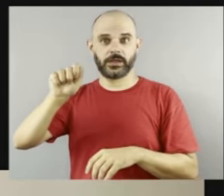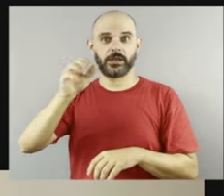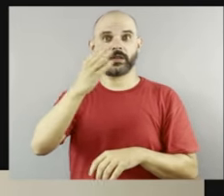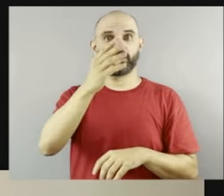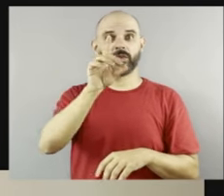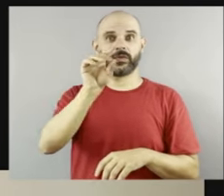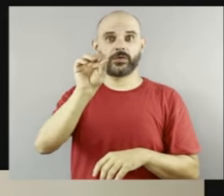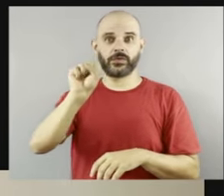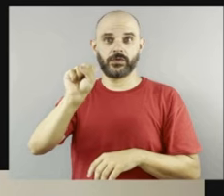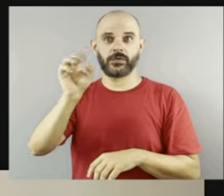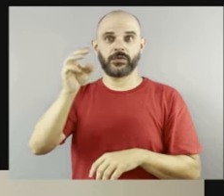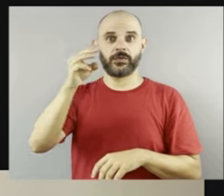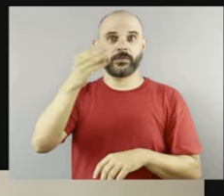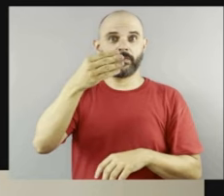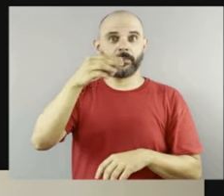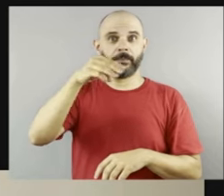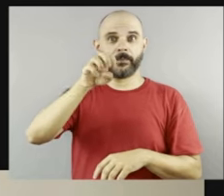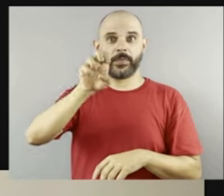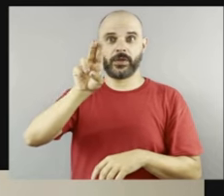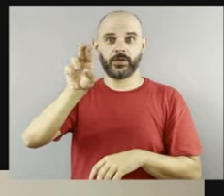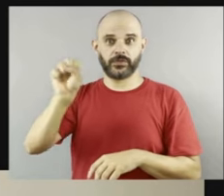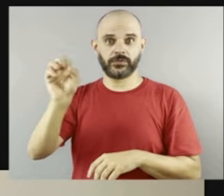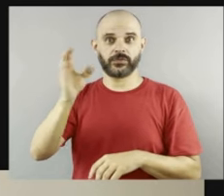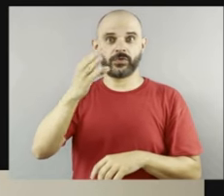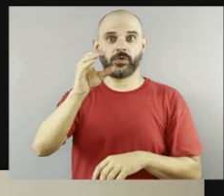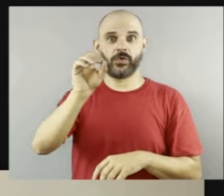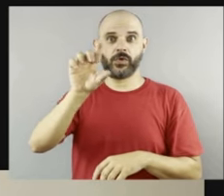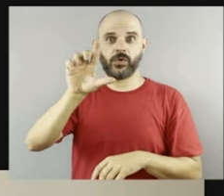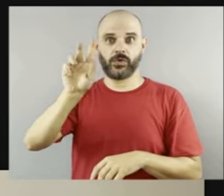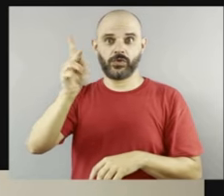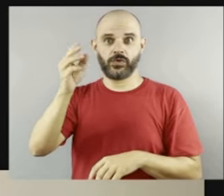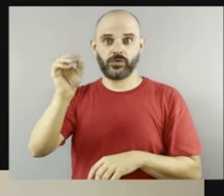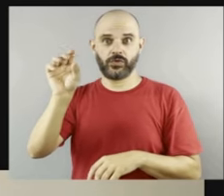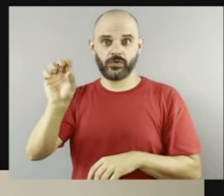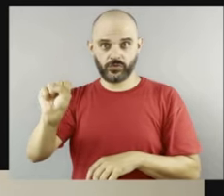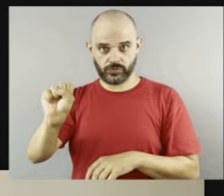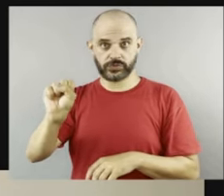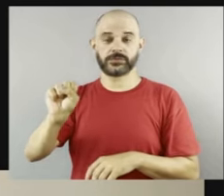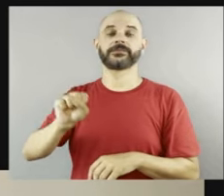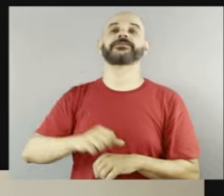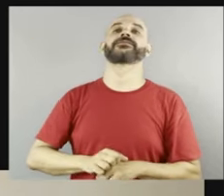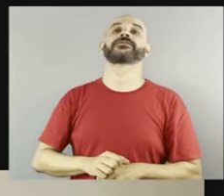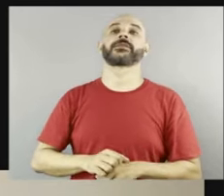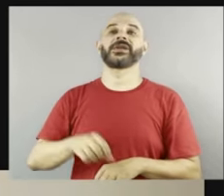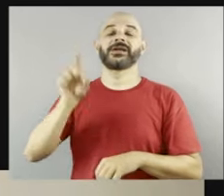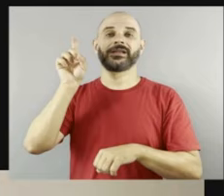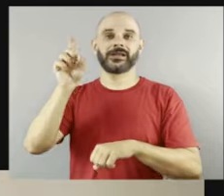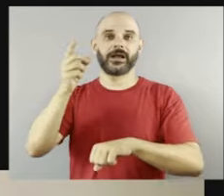espetáculo brasileiro apresentado nos Estados Unidos, né? Um espetáculo profissional, obviamente,